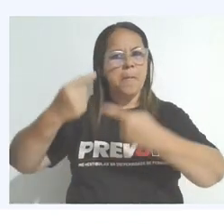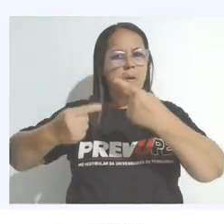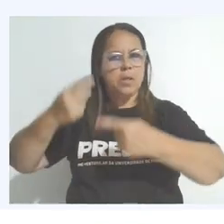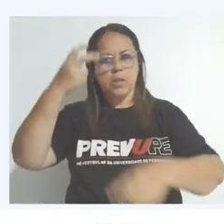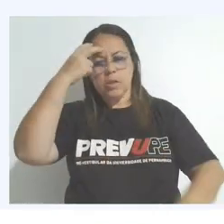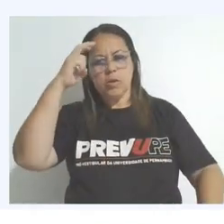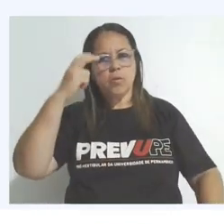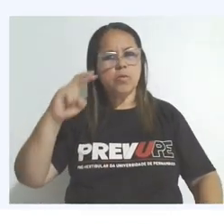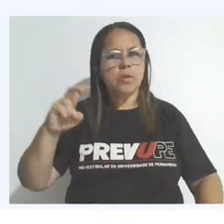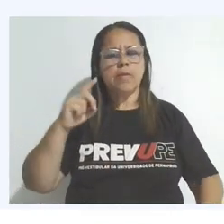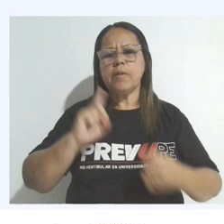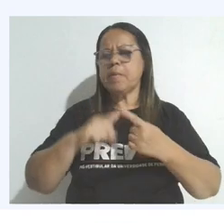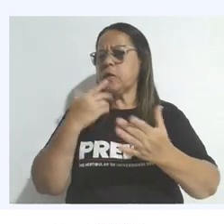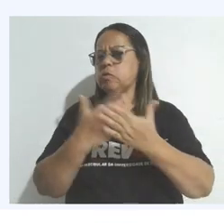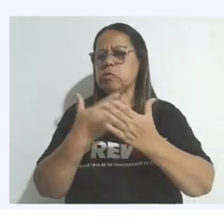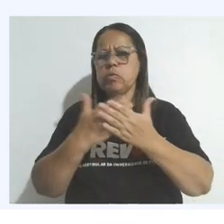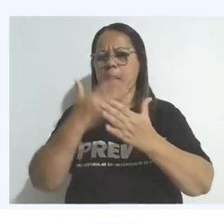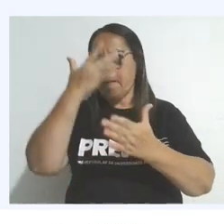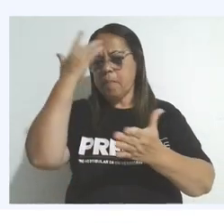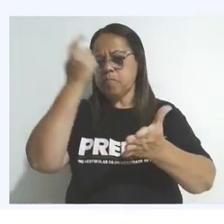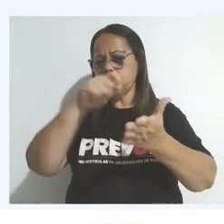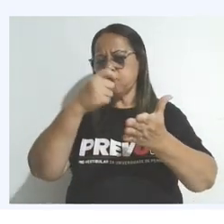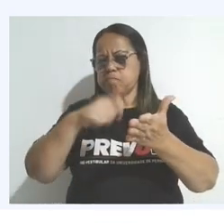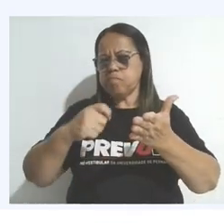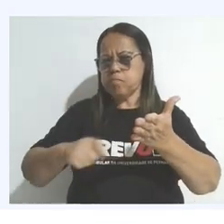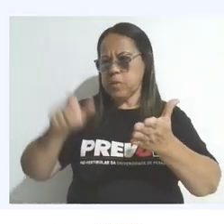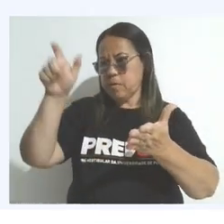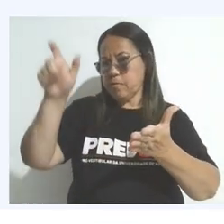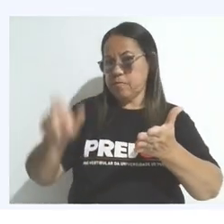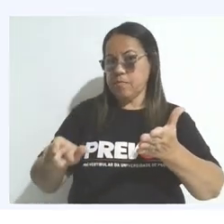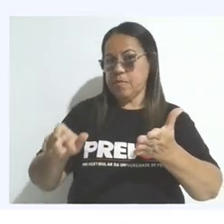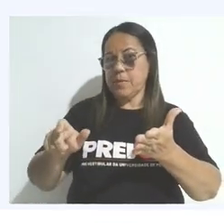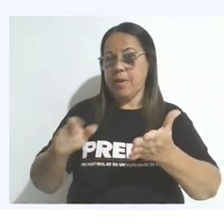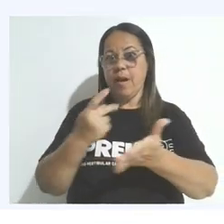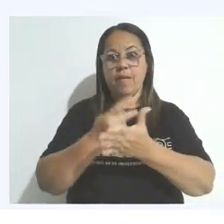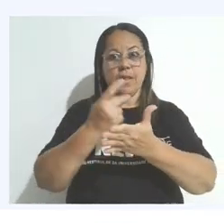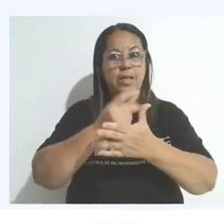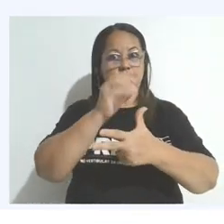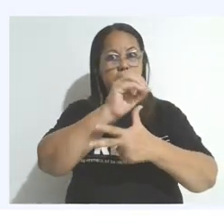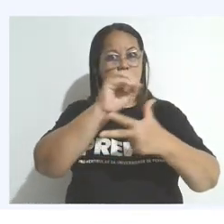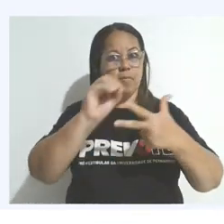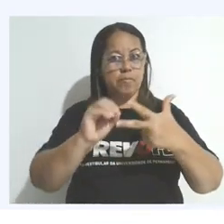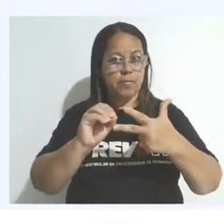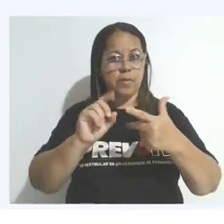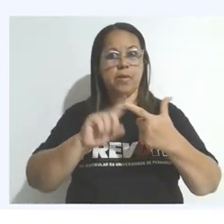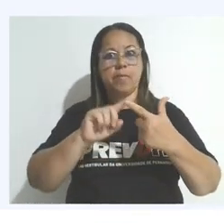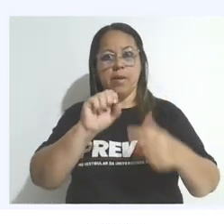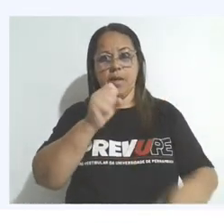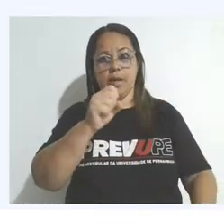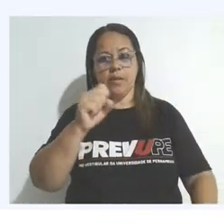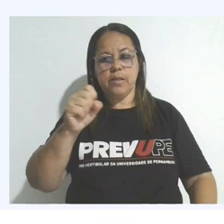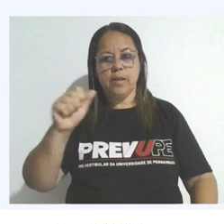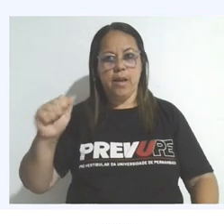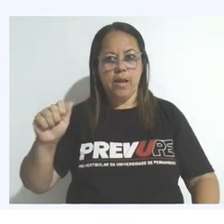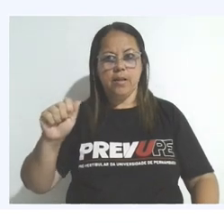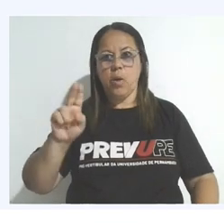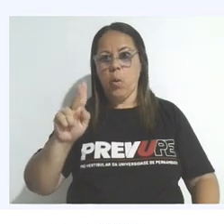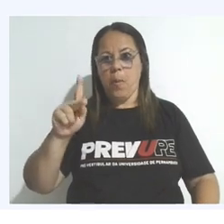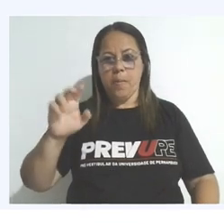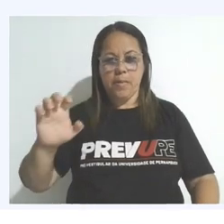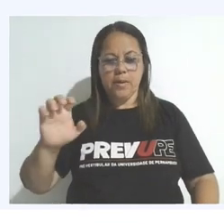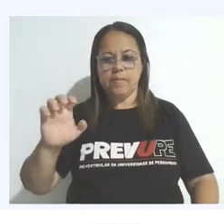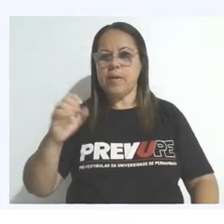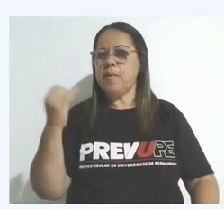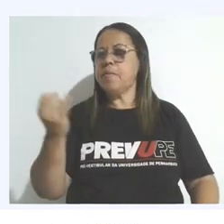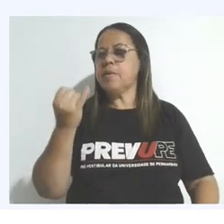Estudar os autores frequentemente abordados em exames como o Enem ou o SSA da UPE é crucial, incluindo aí